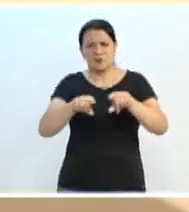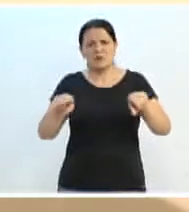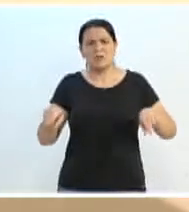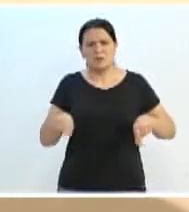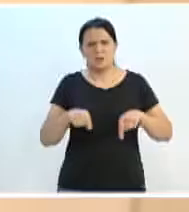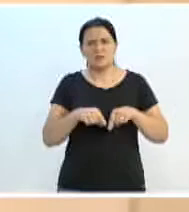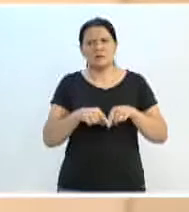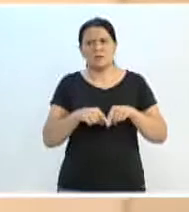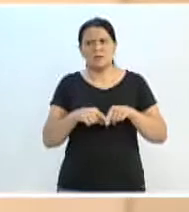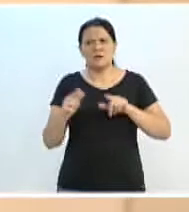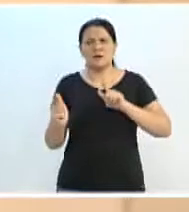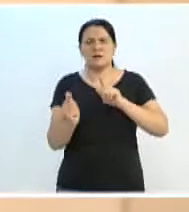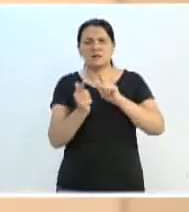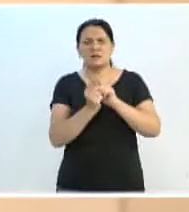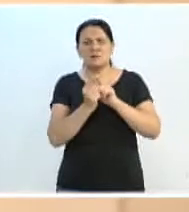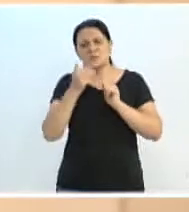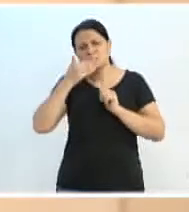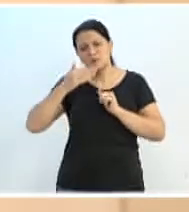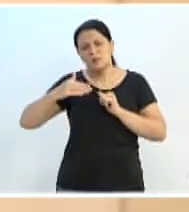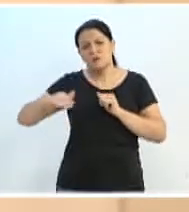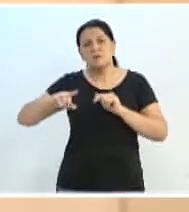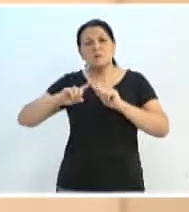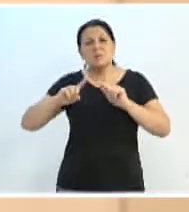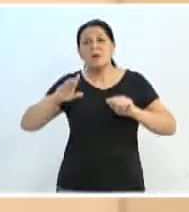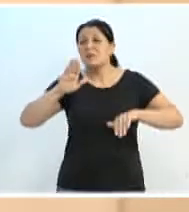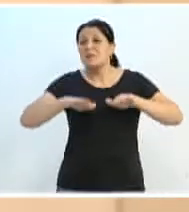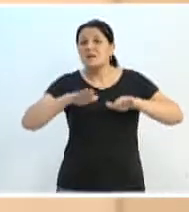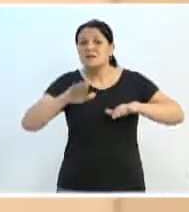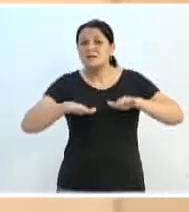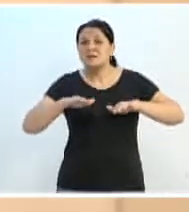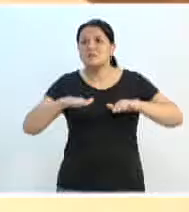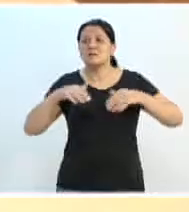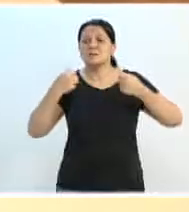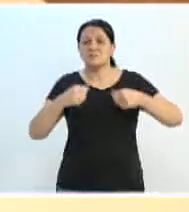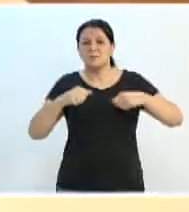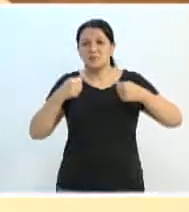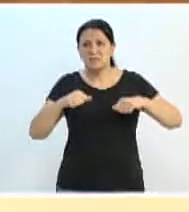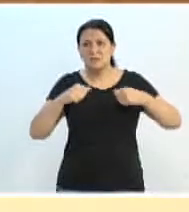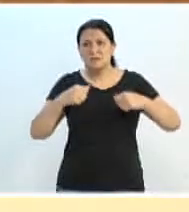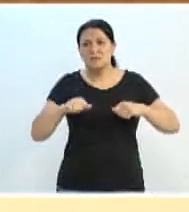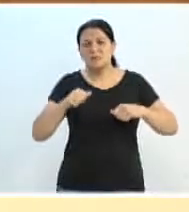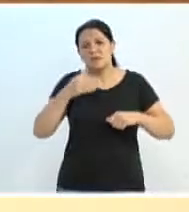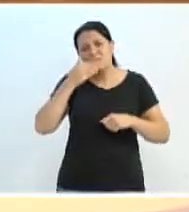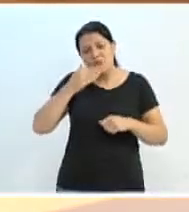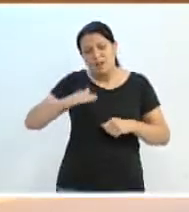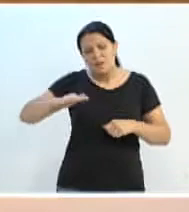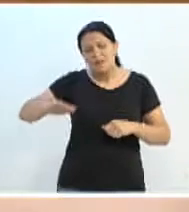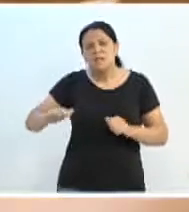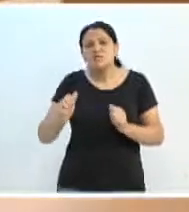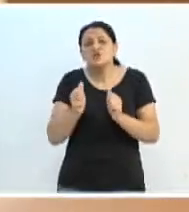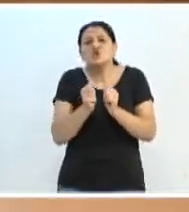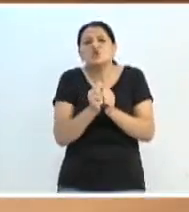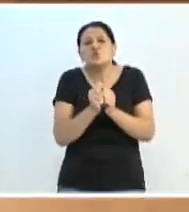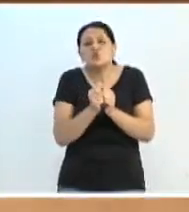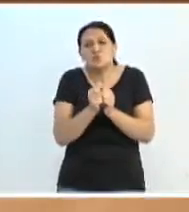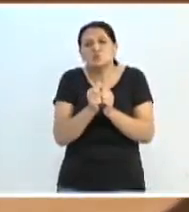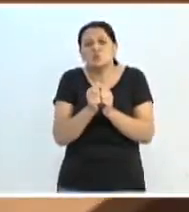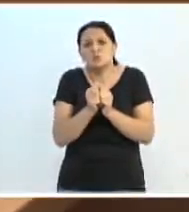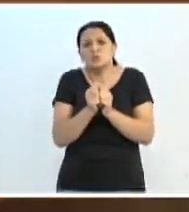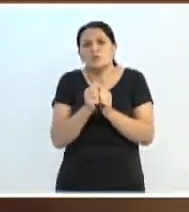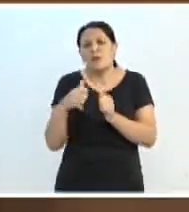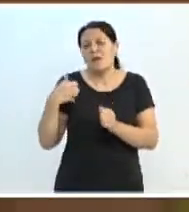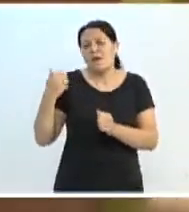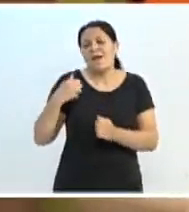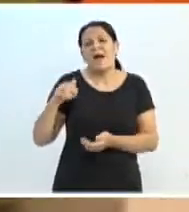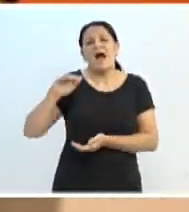infantil, porém, há ocasiões onde se faz necessário o atendimento desses pequenos pacientes serem juntos aos pacientes